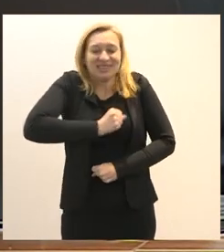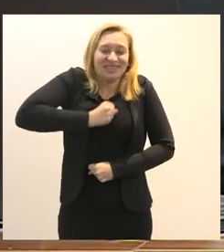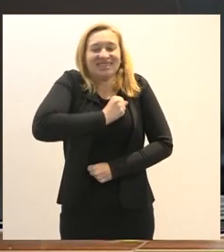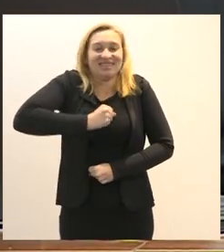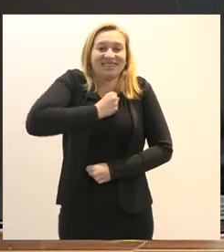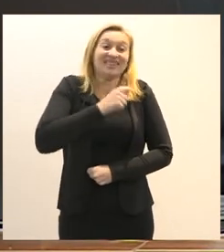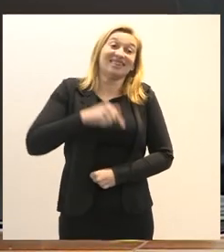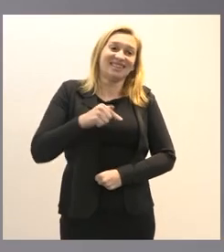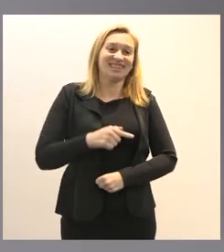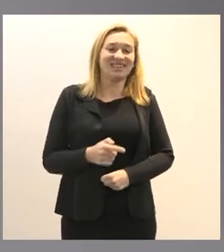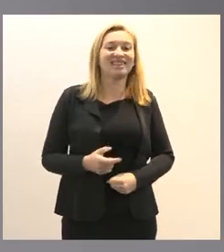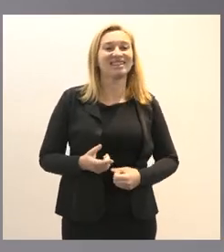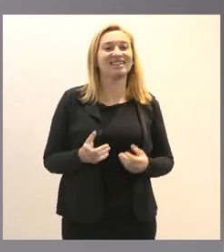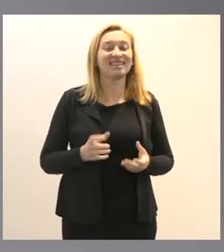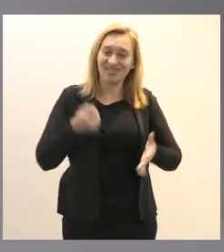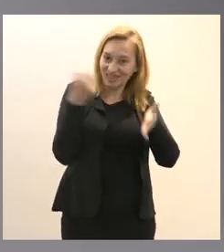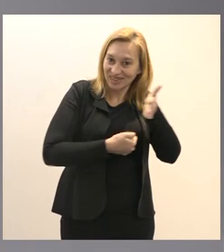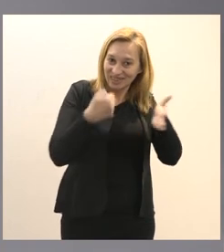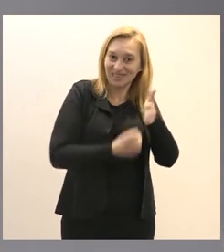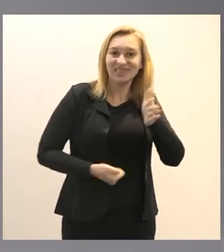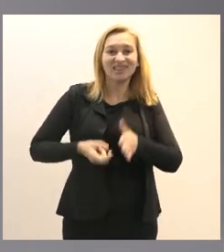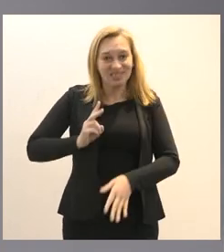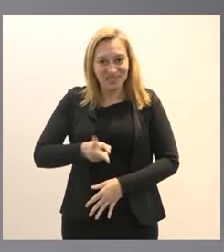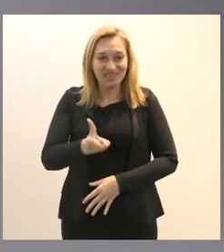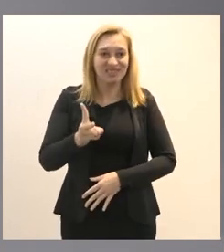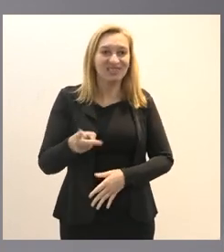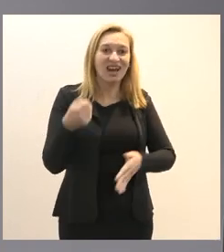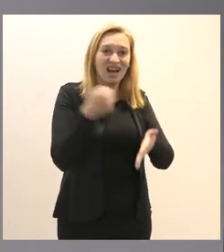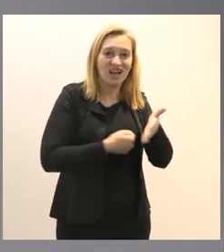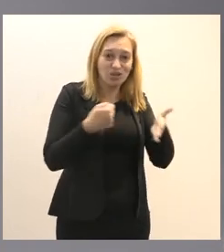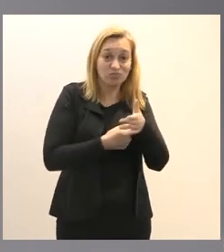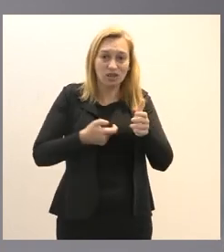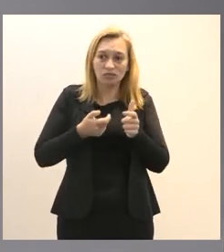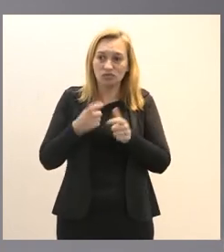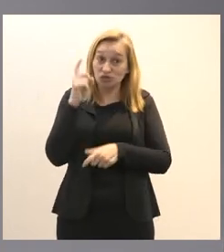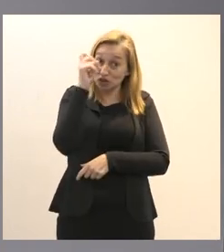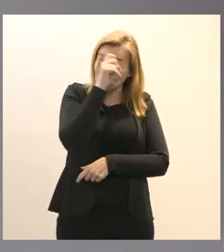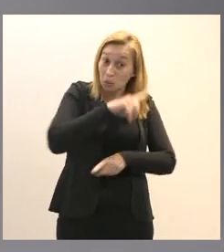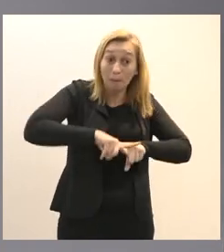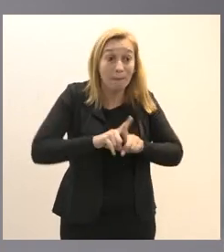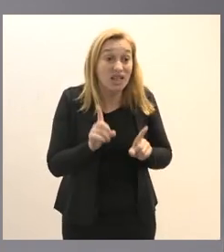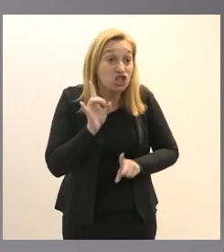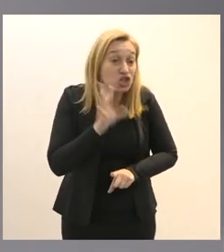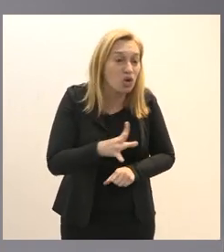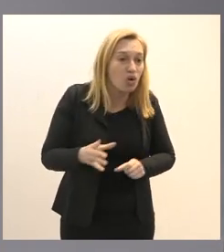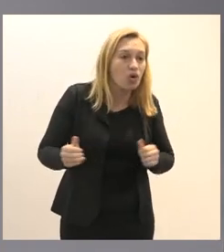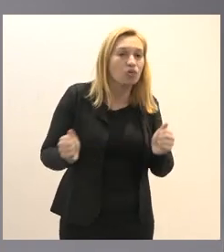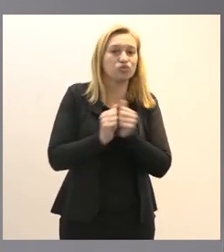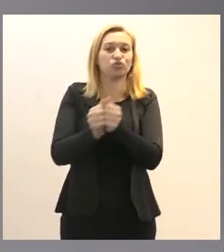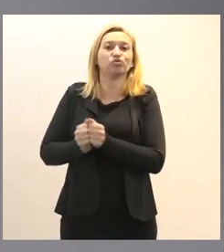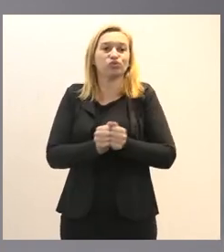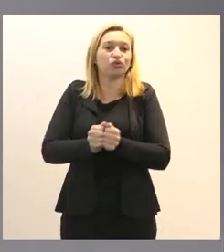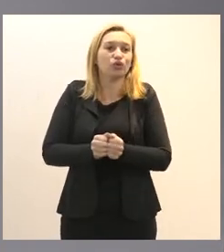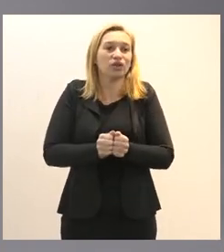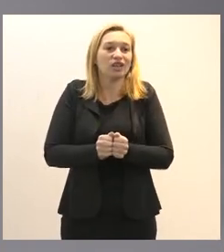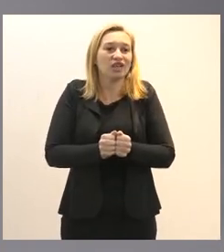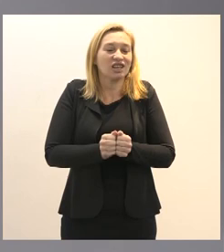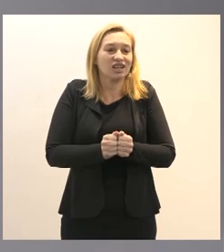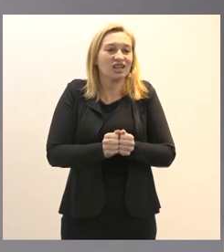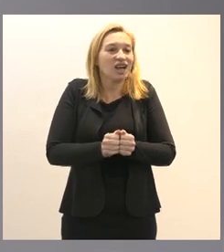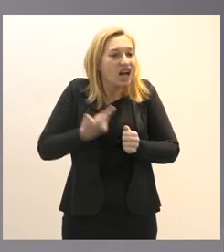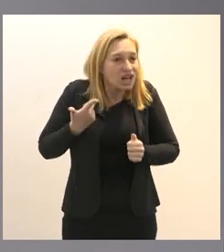saudade então a luta continua a luta é muito árdua mas só a nossa unidade a nossa